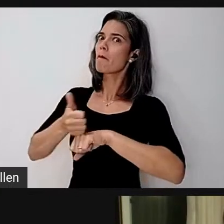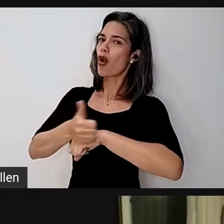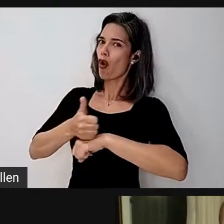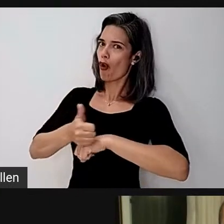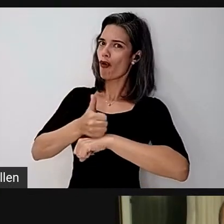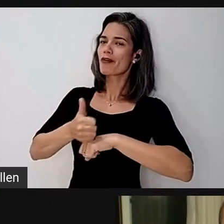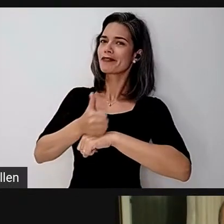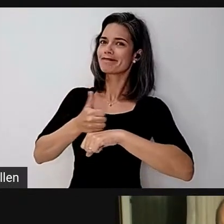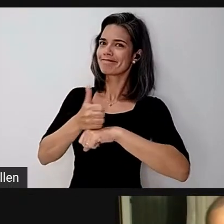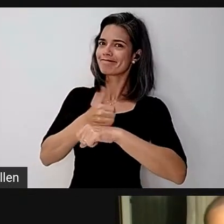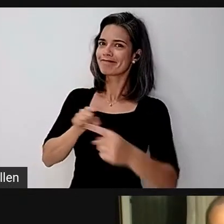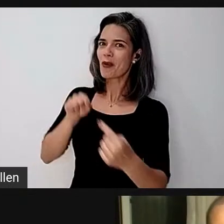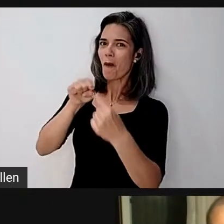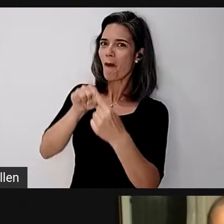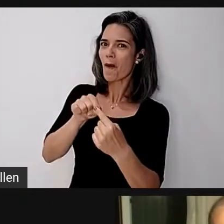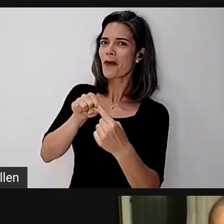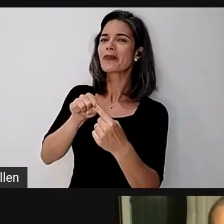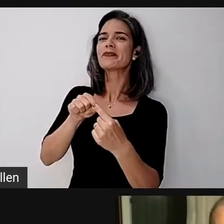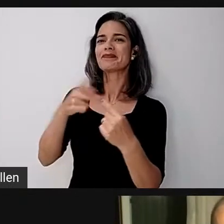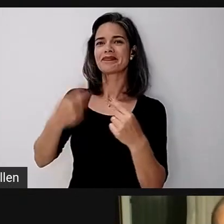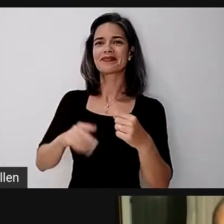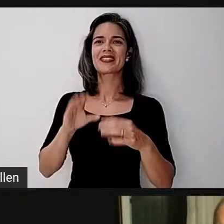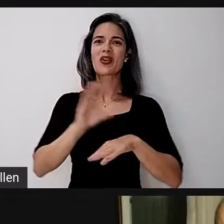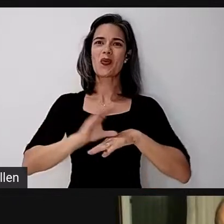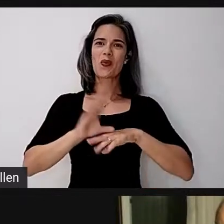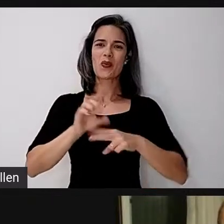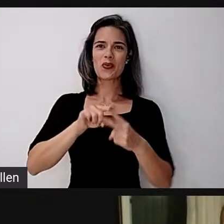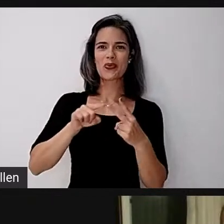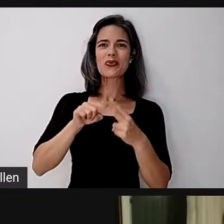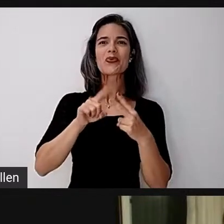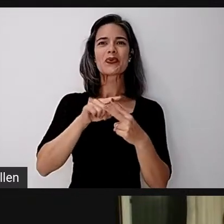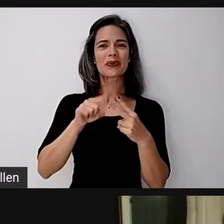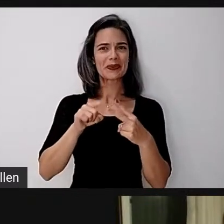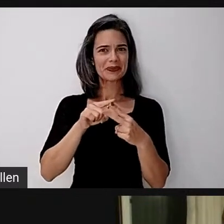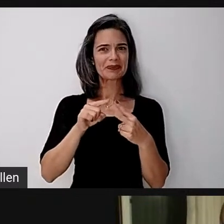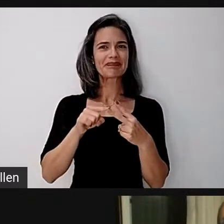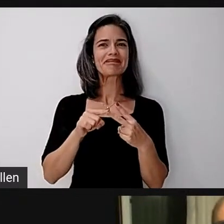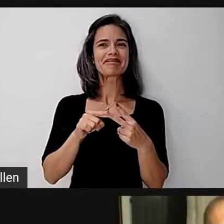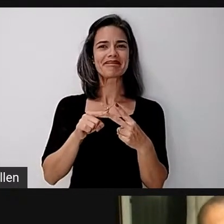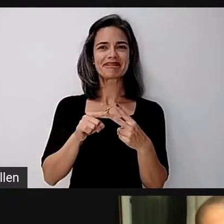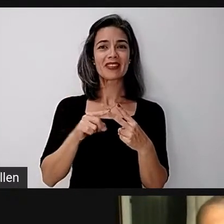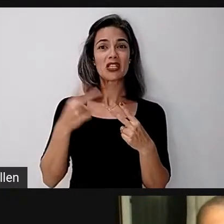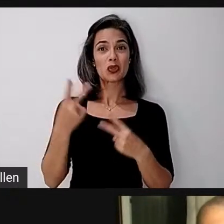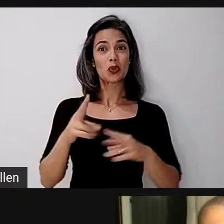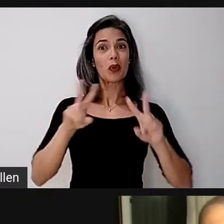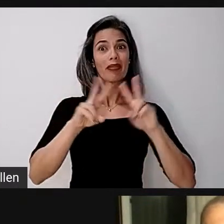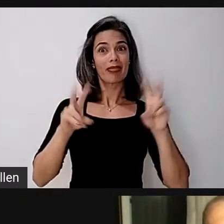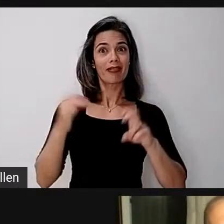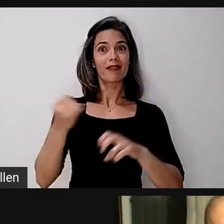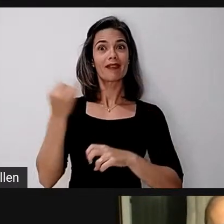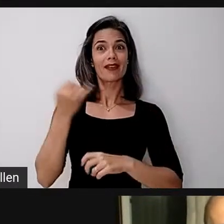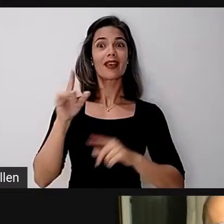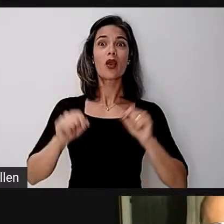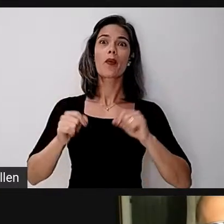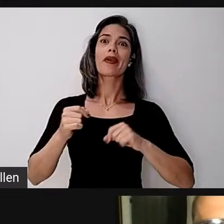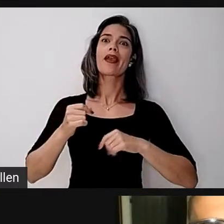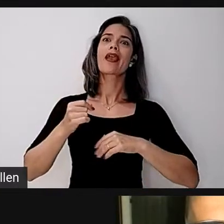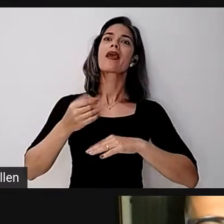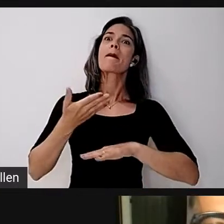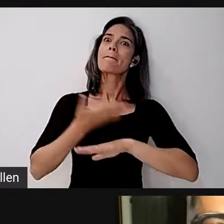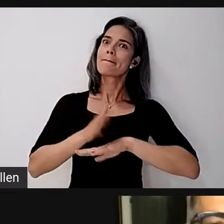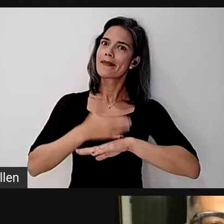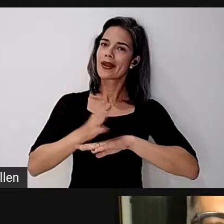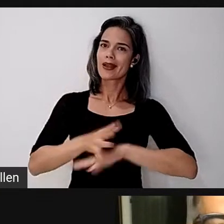desse curso, dos dois cursos, na verdade, e do tema que os envolve, as práticas pedagógicas. E as práticas